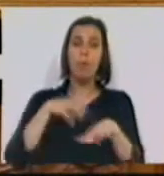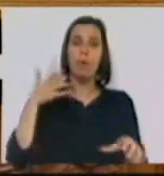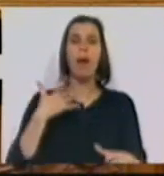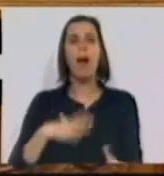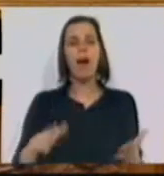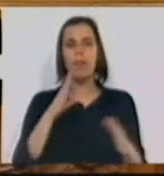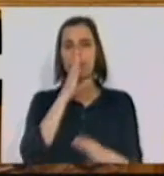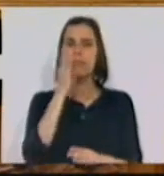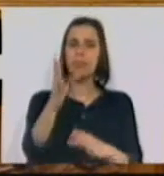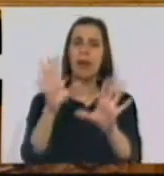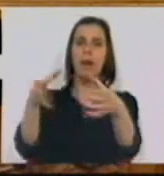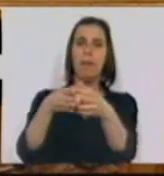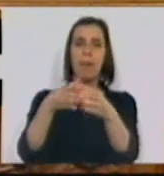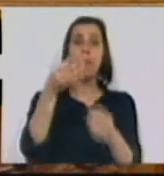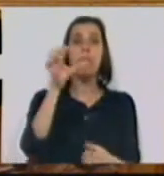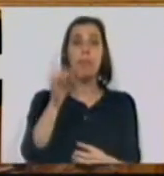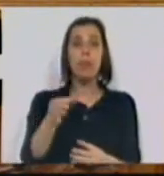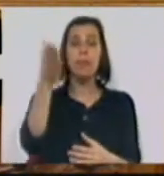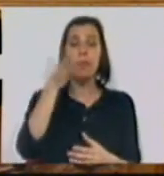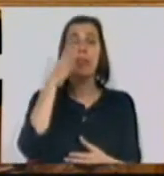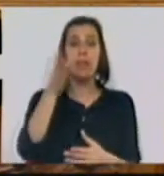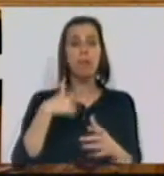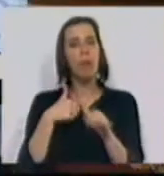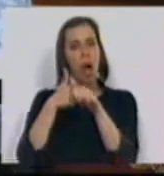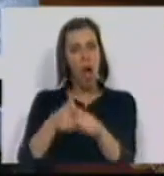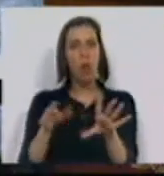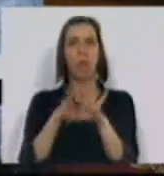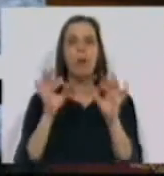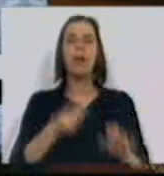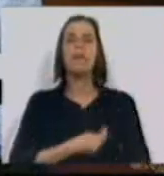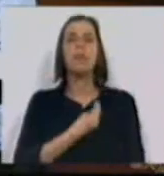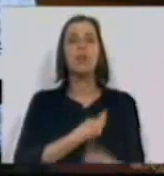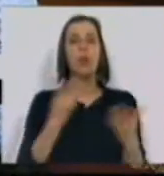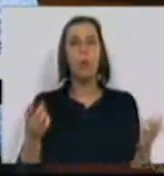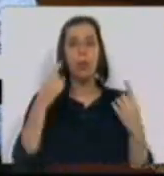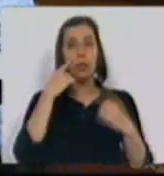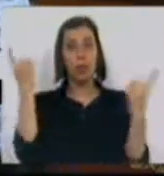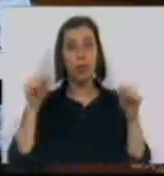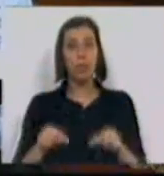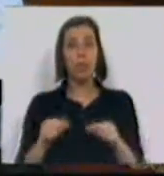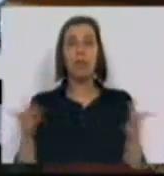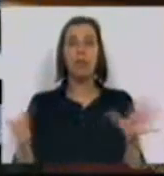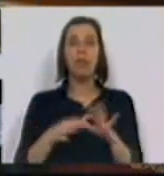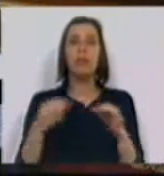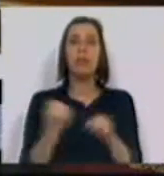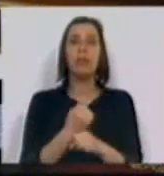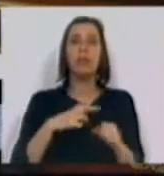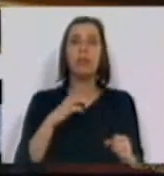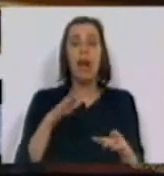gostava de dirigir à bancada do Partido Comunista dizendo que acompanhamos as preocupações que aqui trouxemos relativamente à